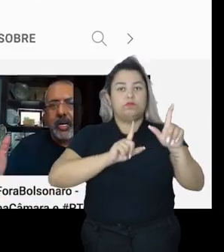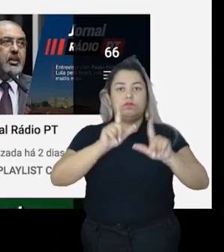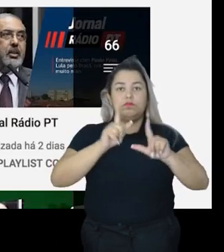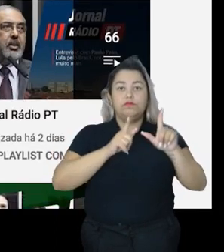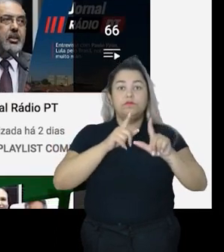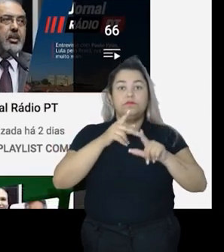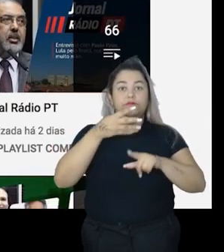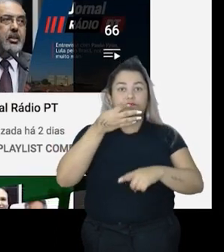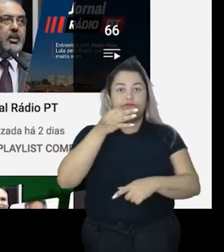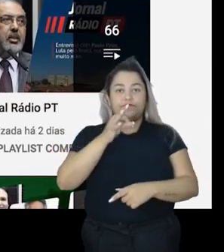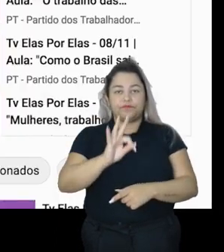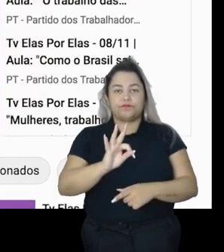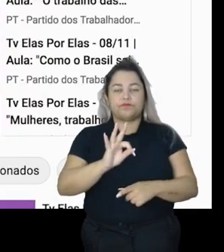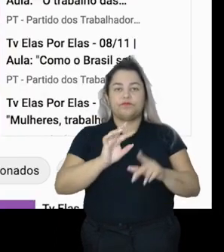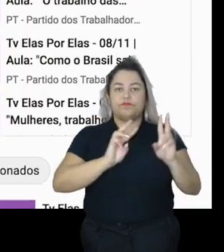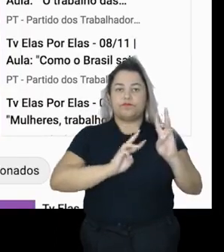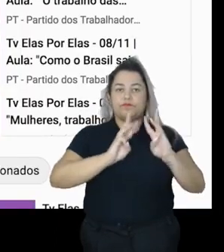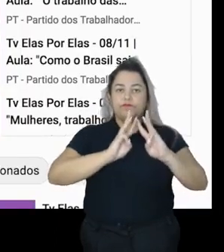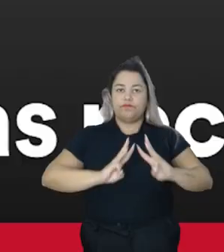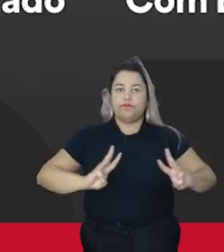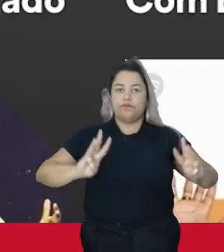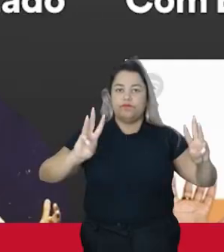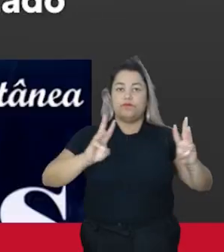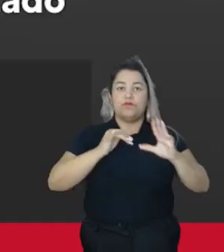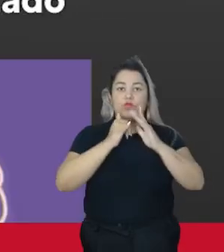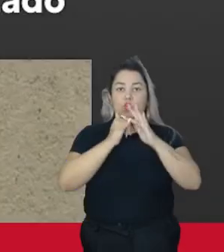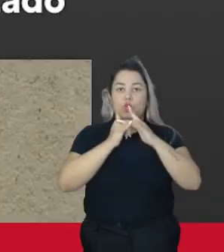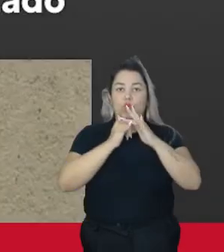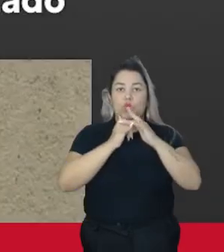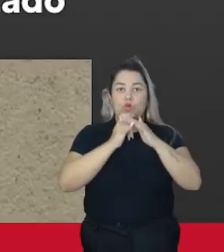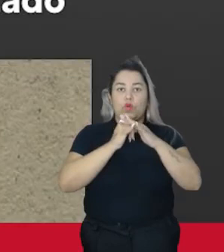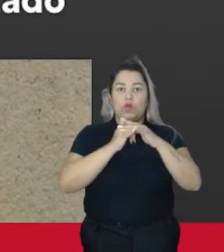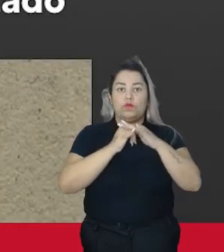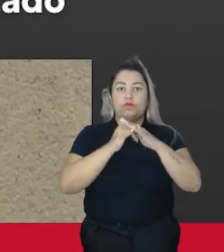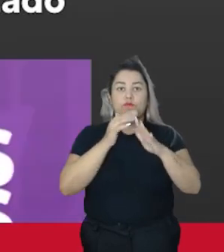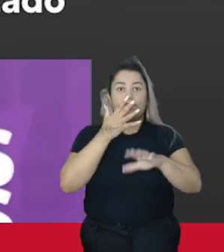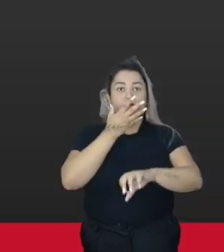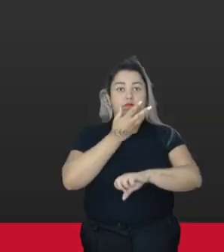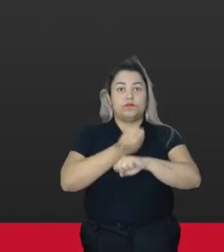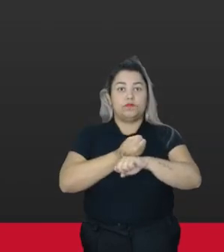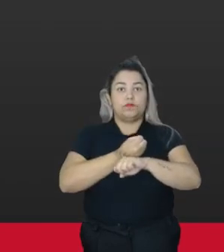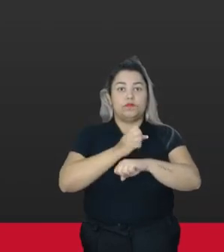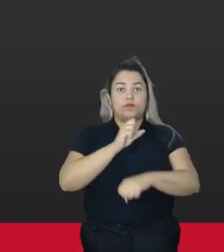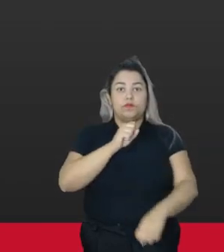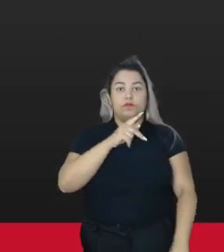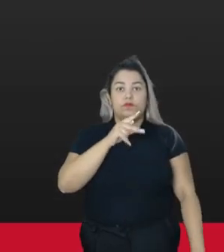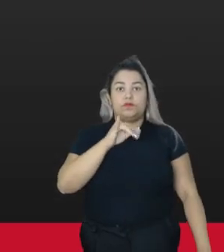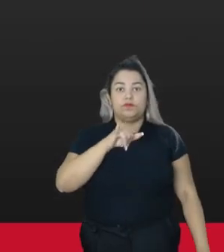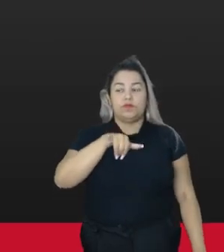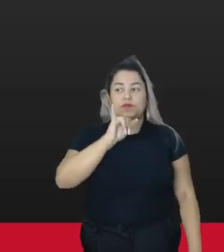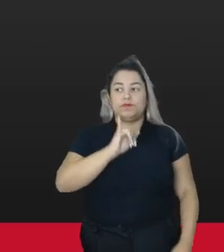Formação No canal Da TV PT No Youtube Ou em formato De podcast No Spotify